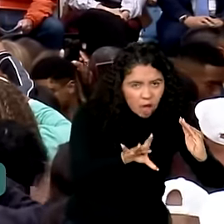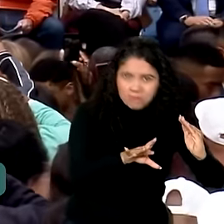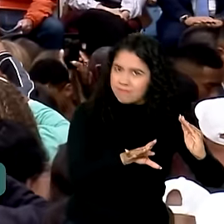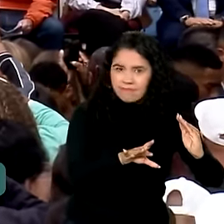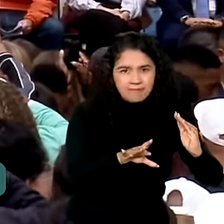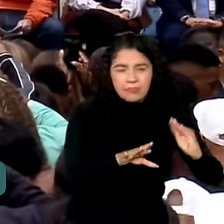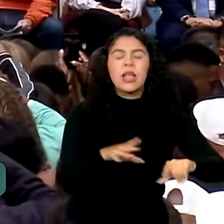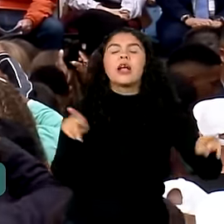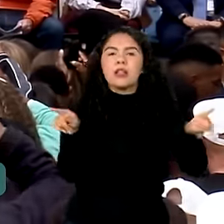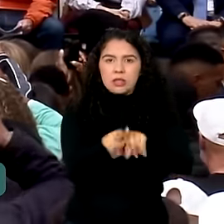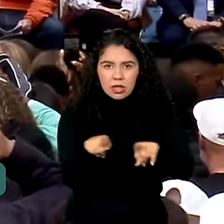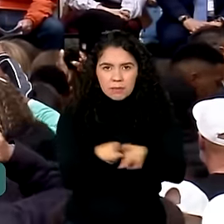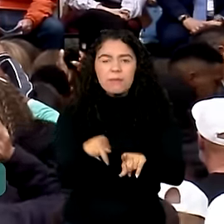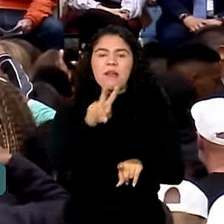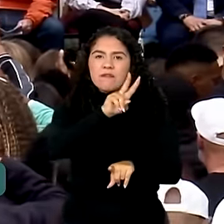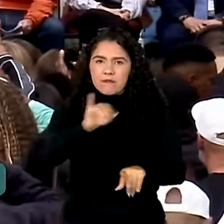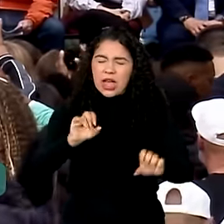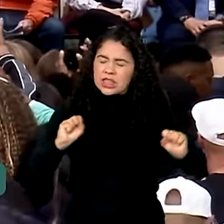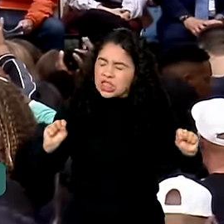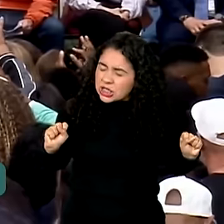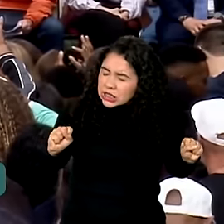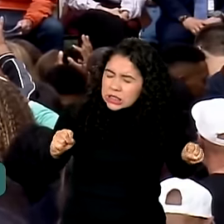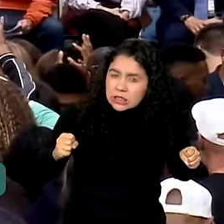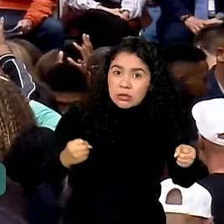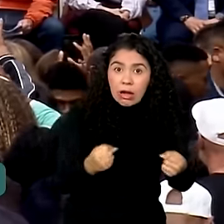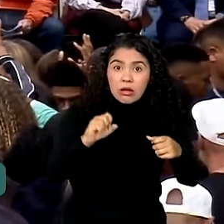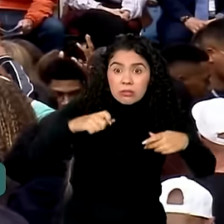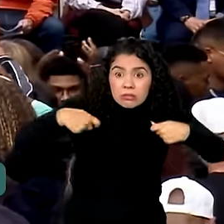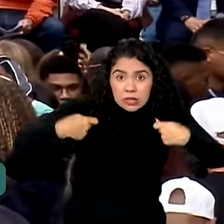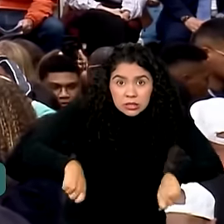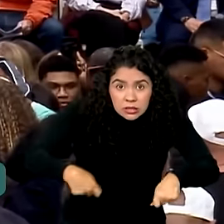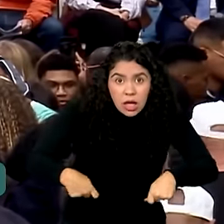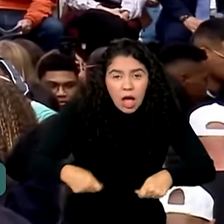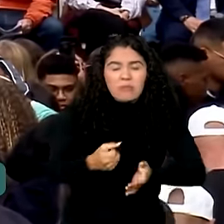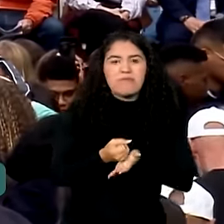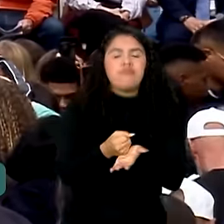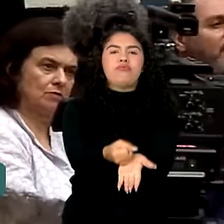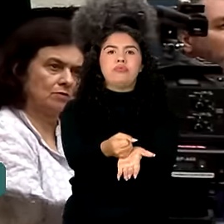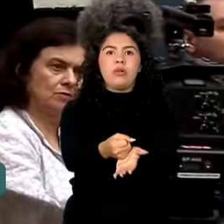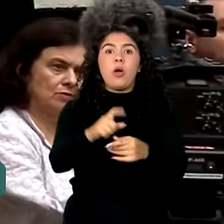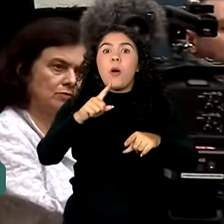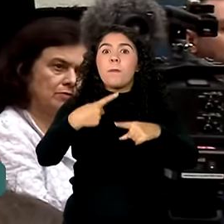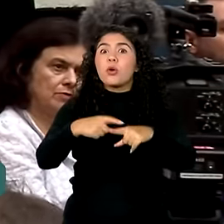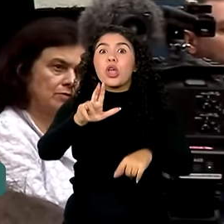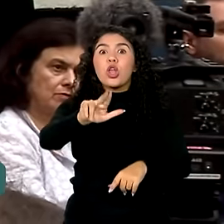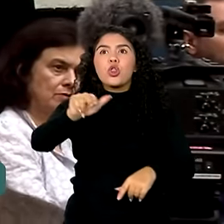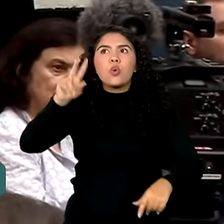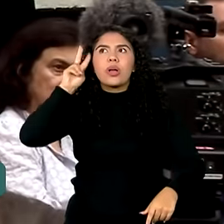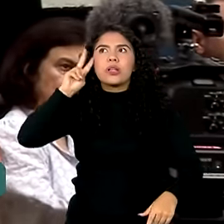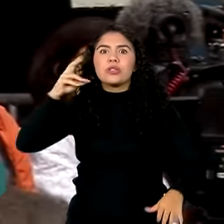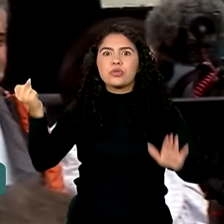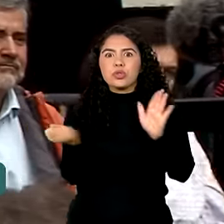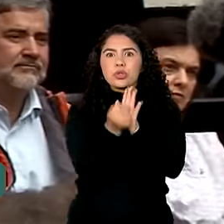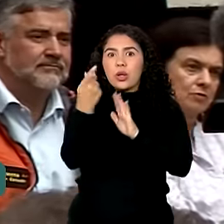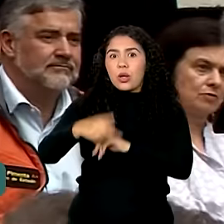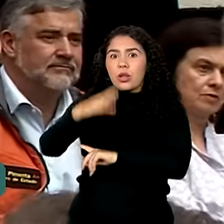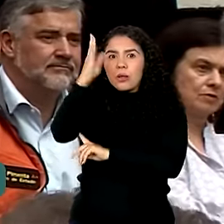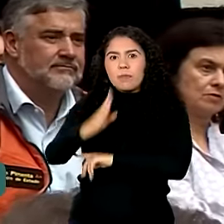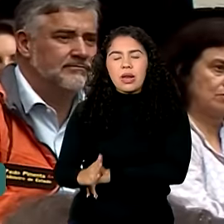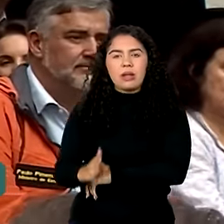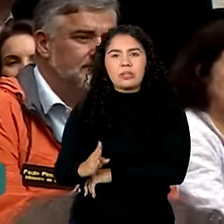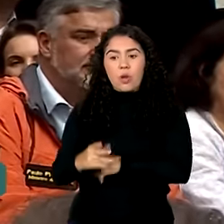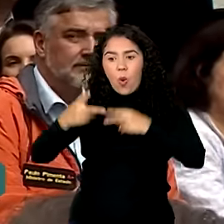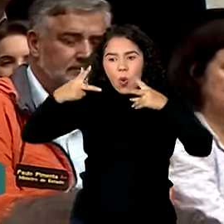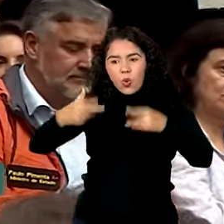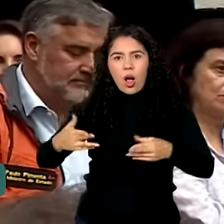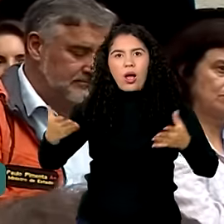iremos fazer todo o esforço necessário, porque nunca na história do Brasil houve liberação de crédito